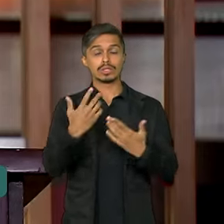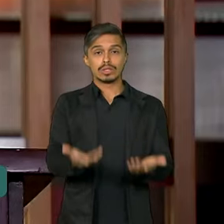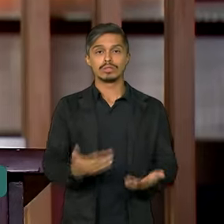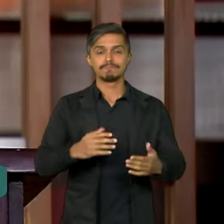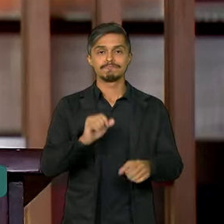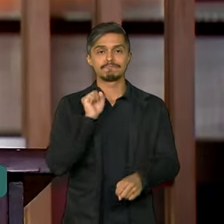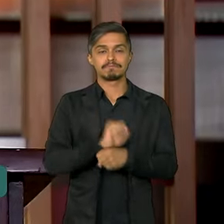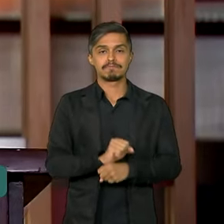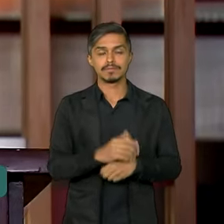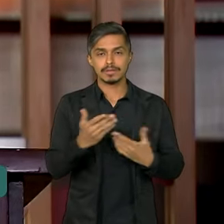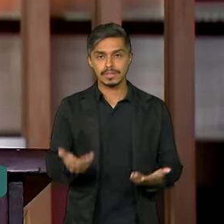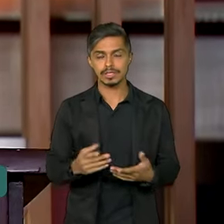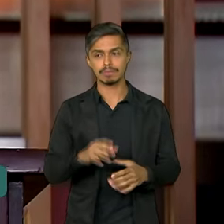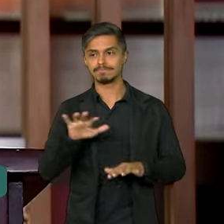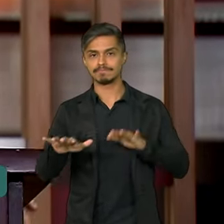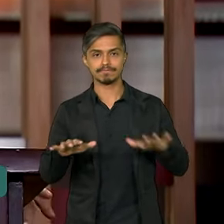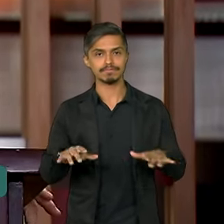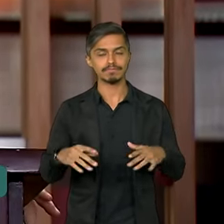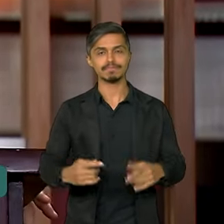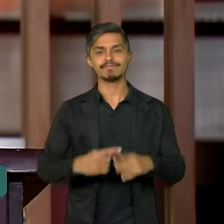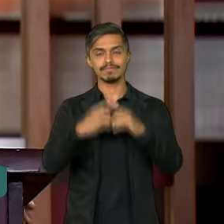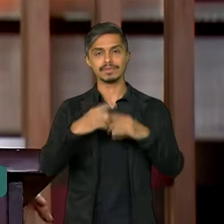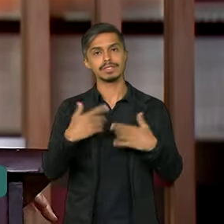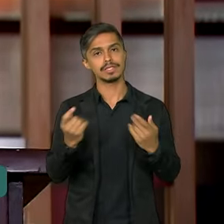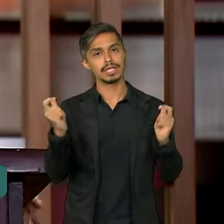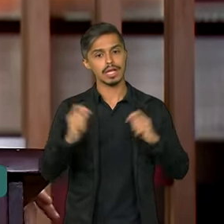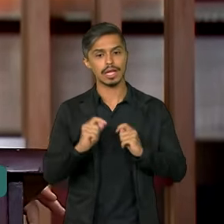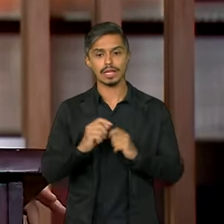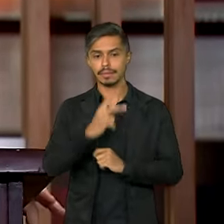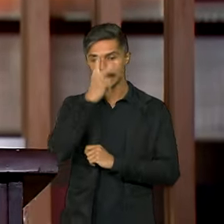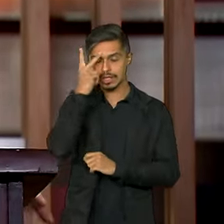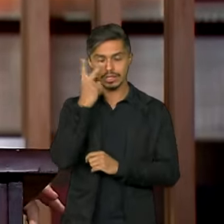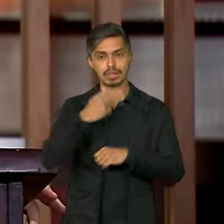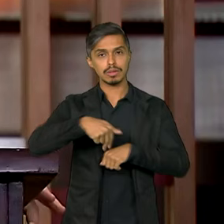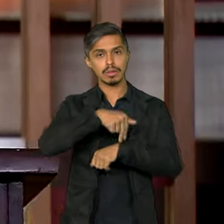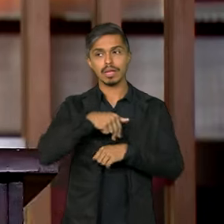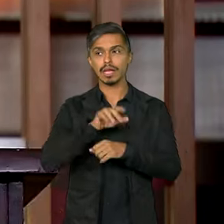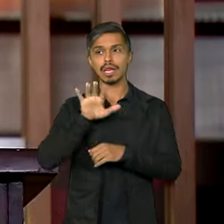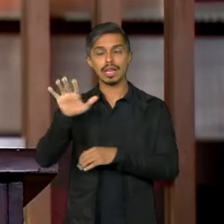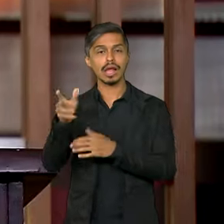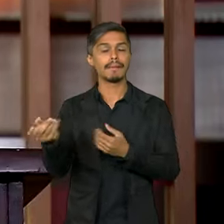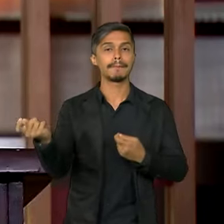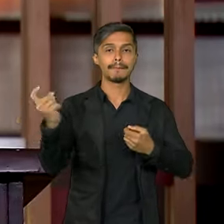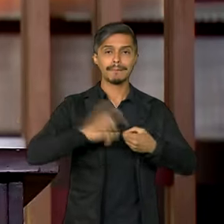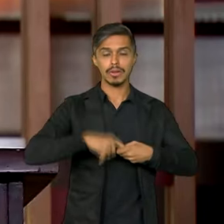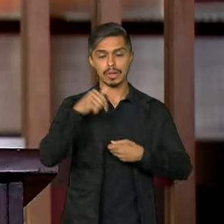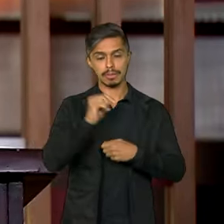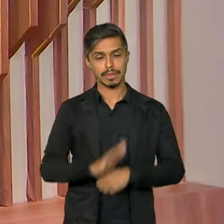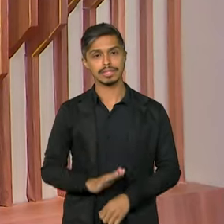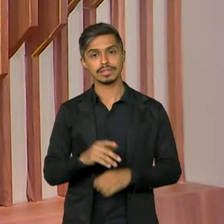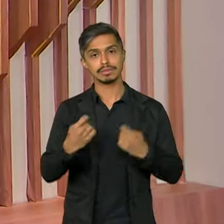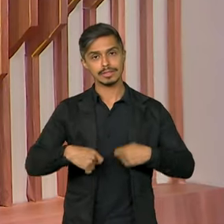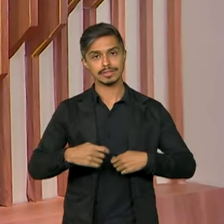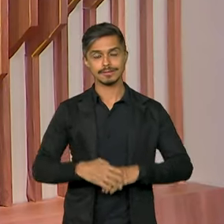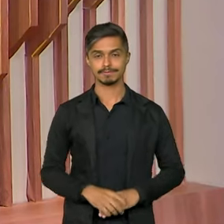e, sobretudo, a possibilidade de evacuação de nacionais de terceiros países que necessitem sair.